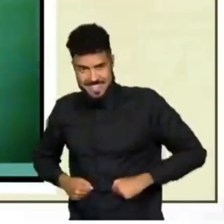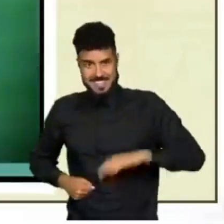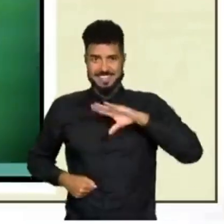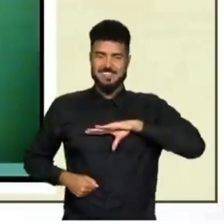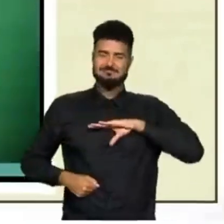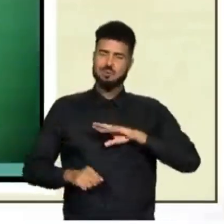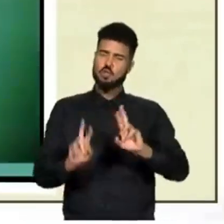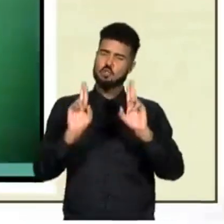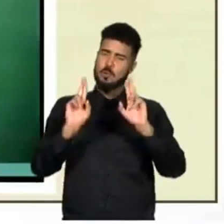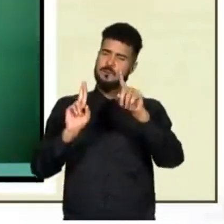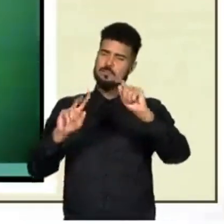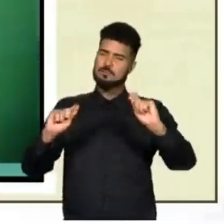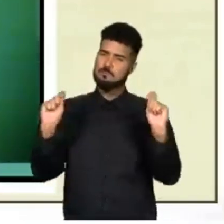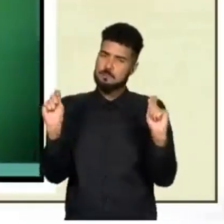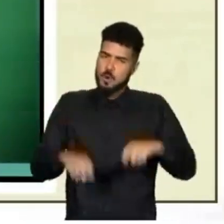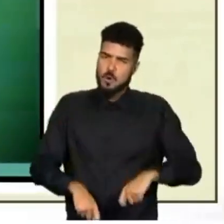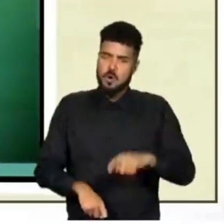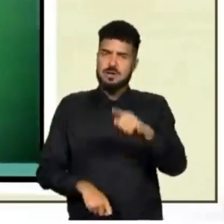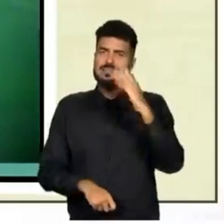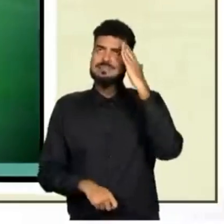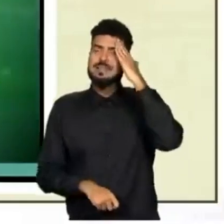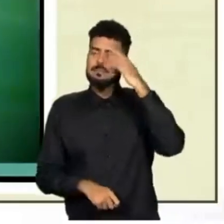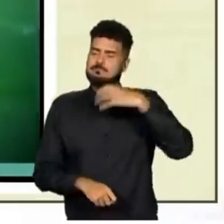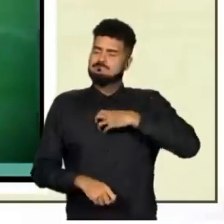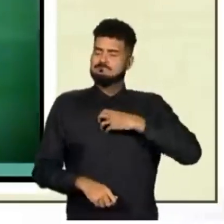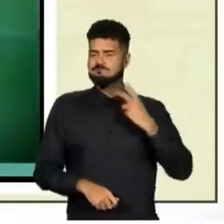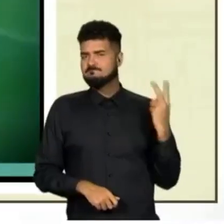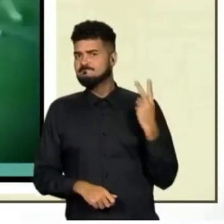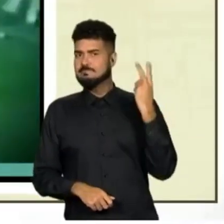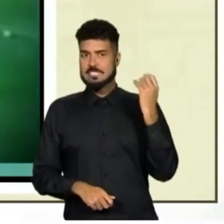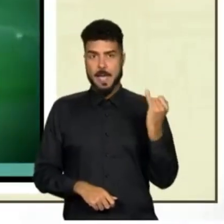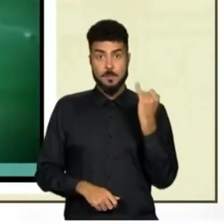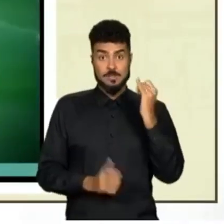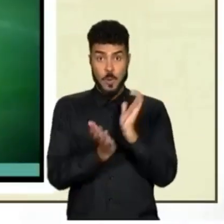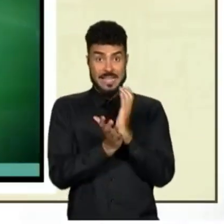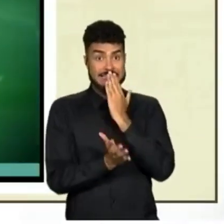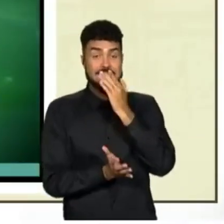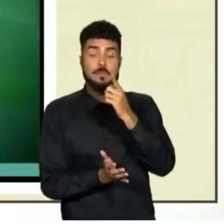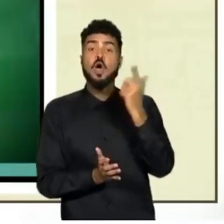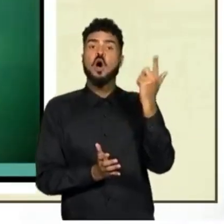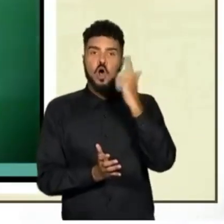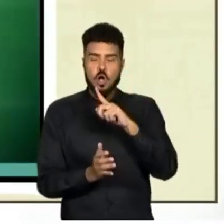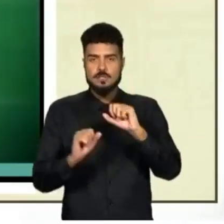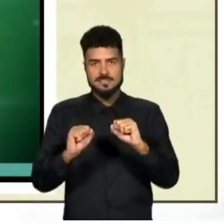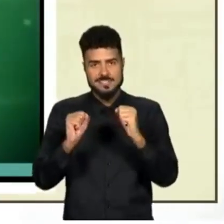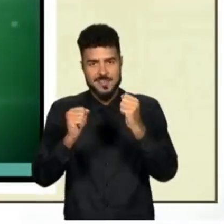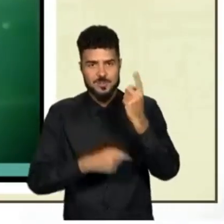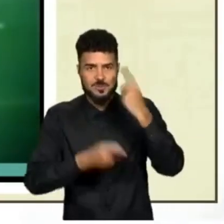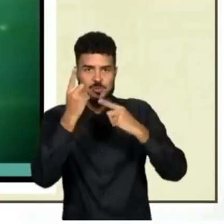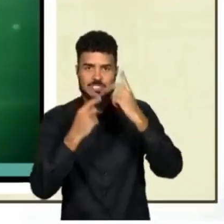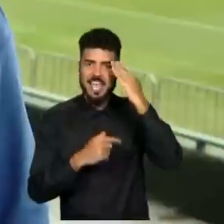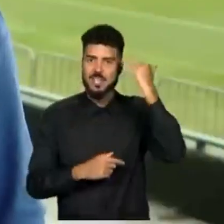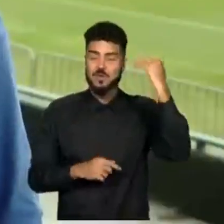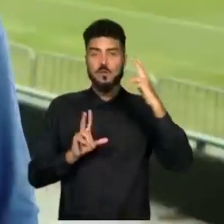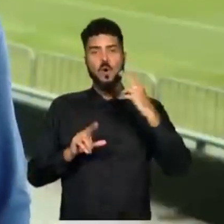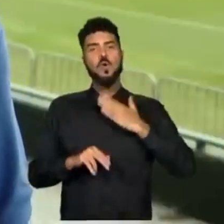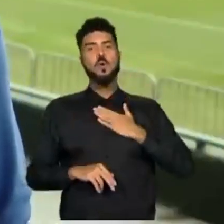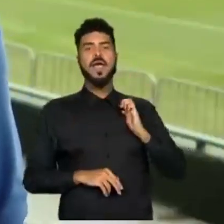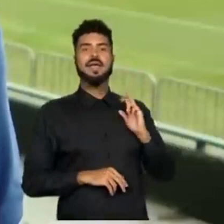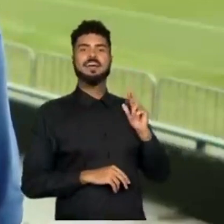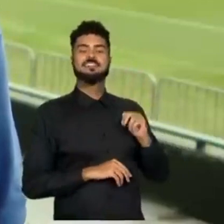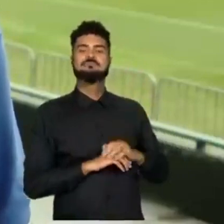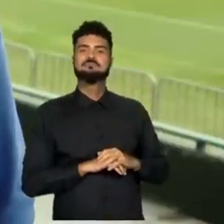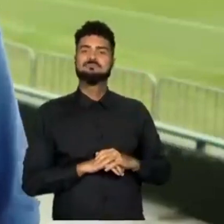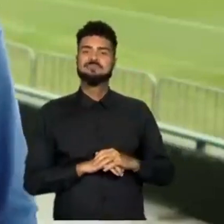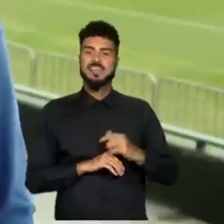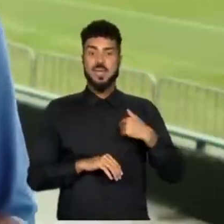camarotes, restaurantes, é uma coisa simples e rápida, que daria para ser feita, então eu acho que isso daí, precisa